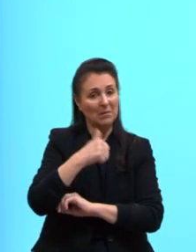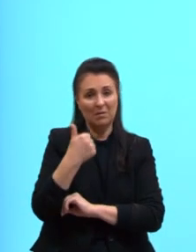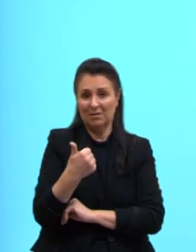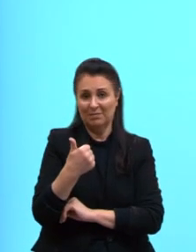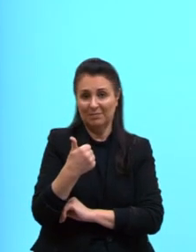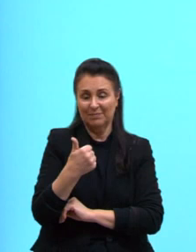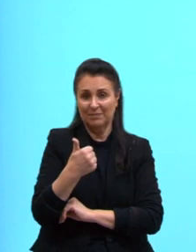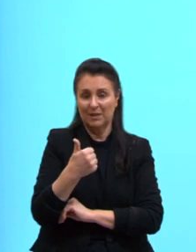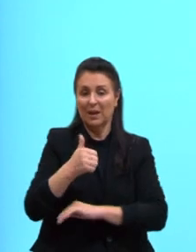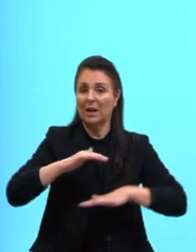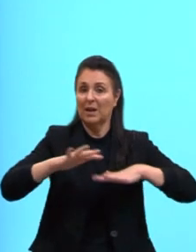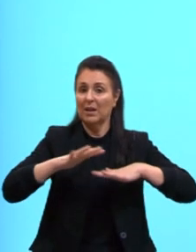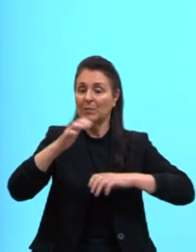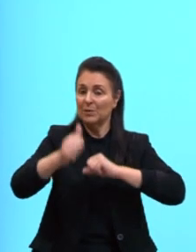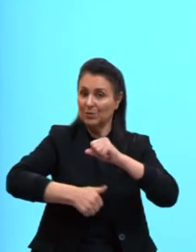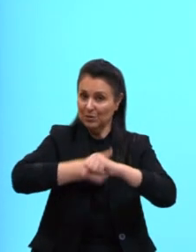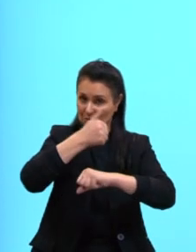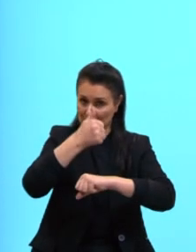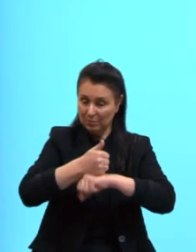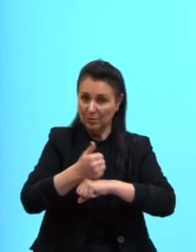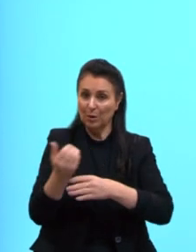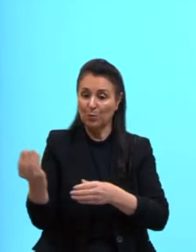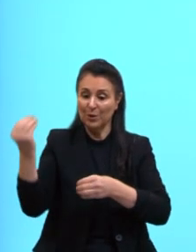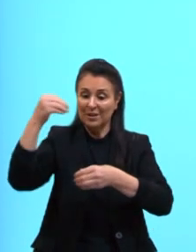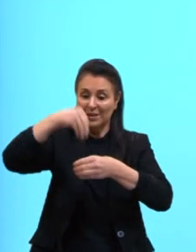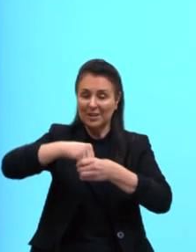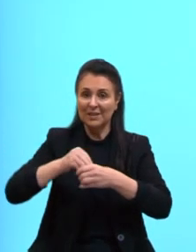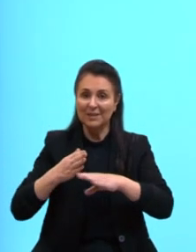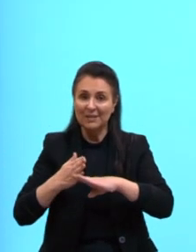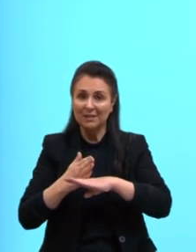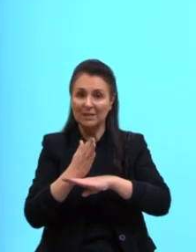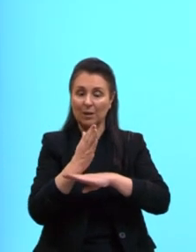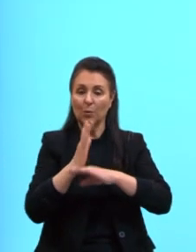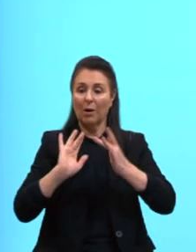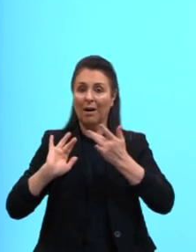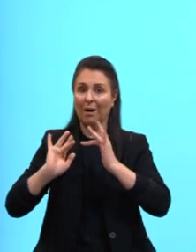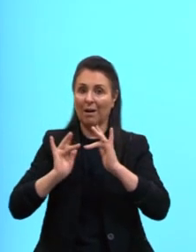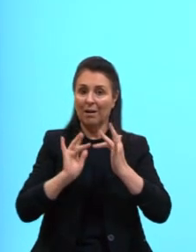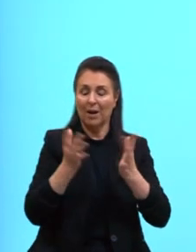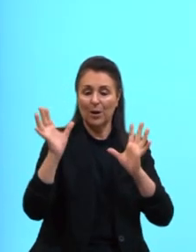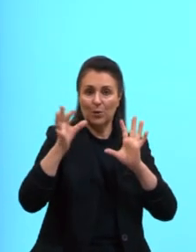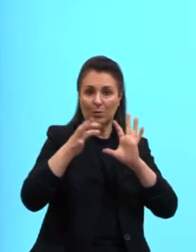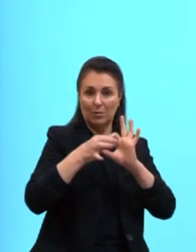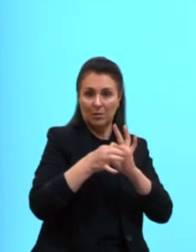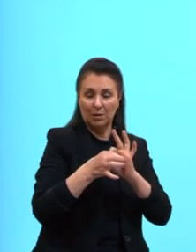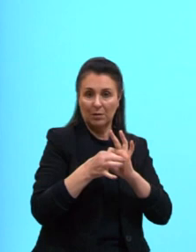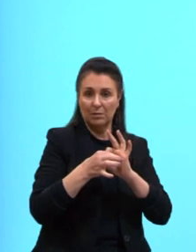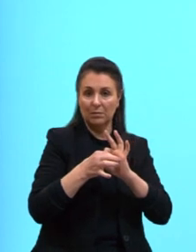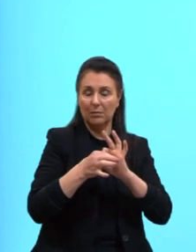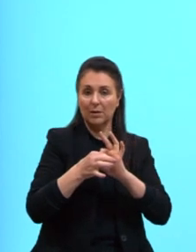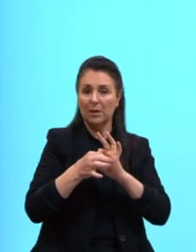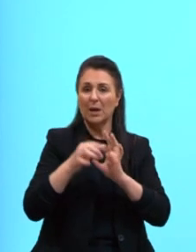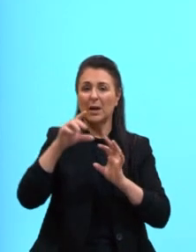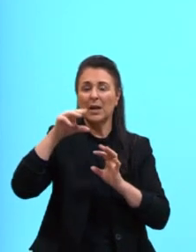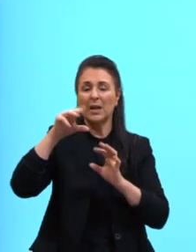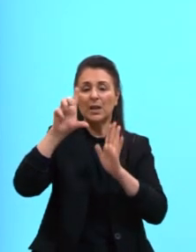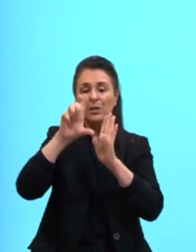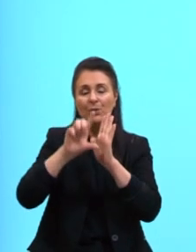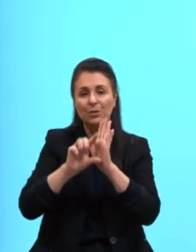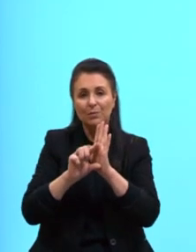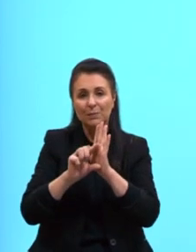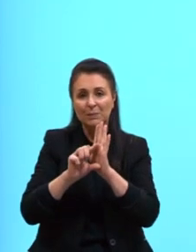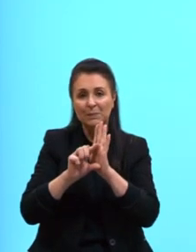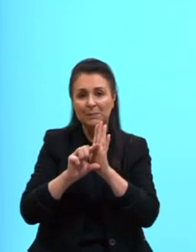Implantação pode ser substituído por inserção, articular, unir, e mitigar, diminuir.